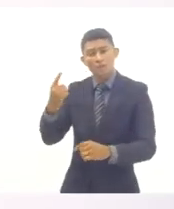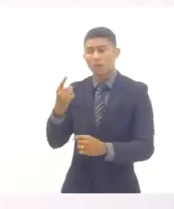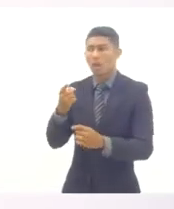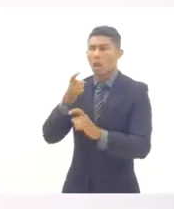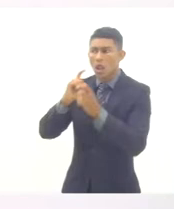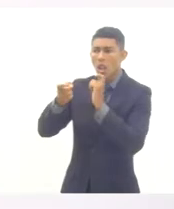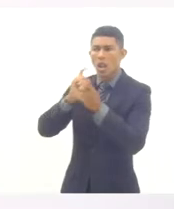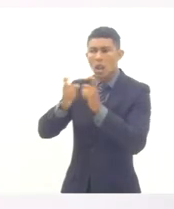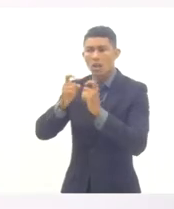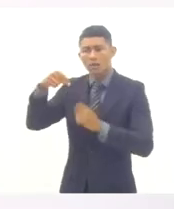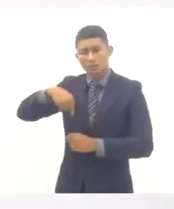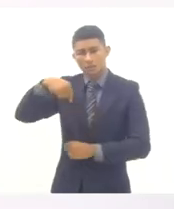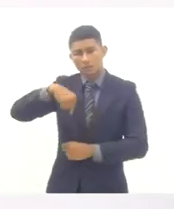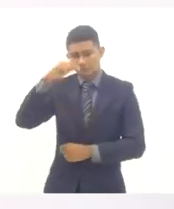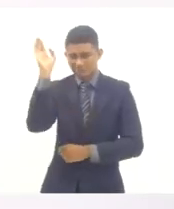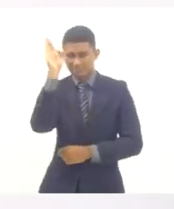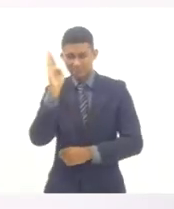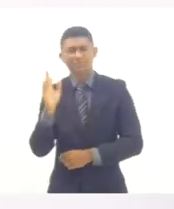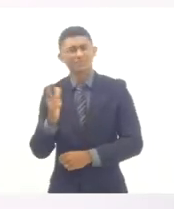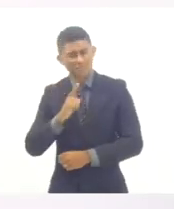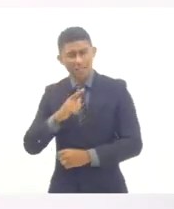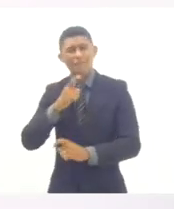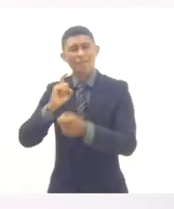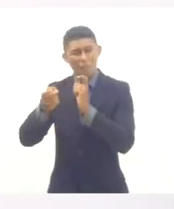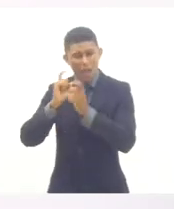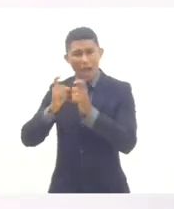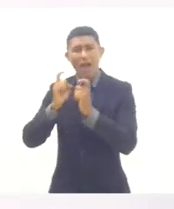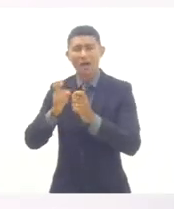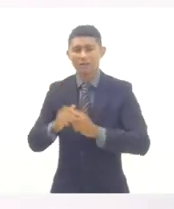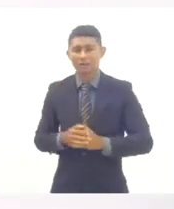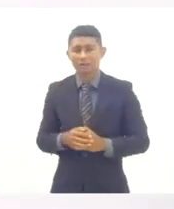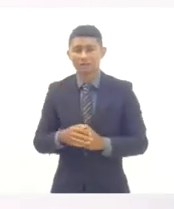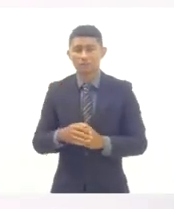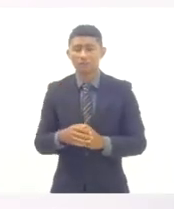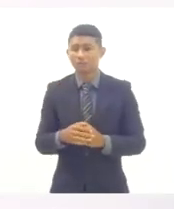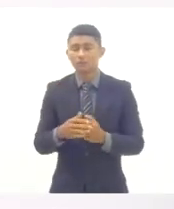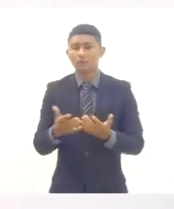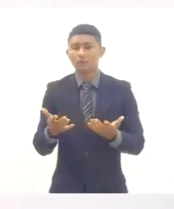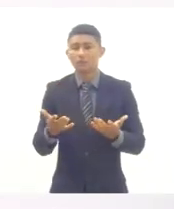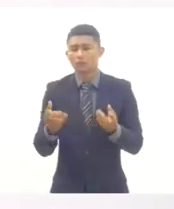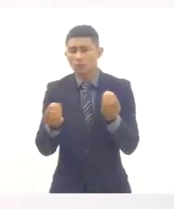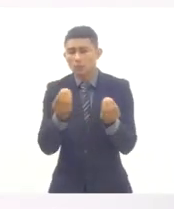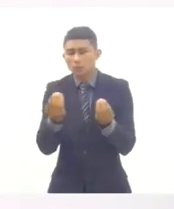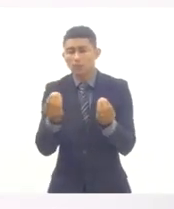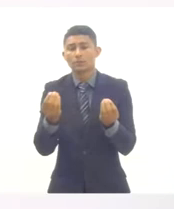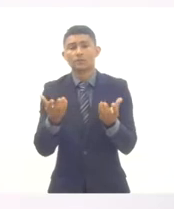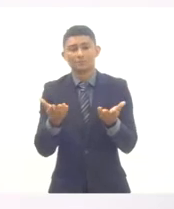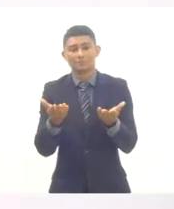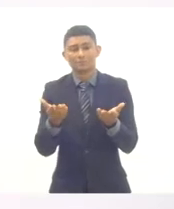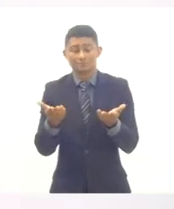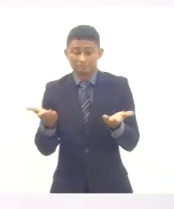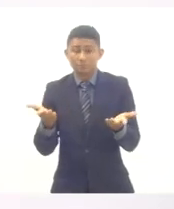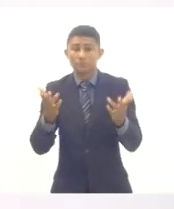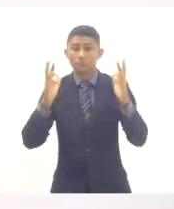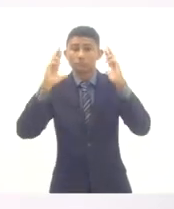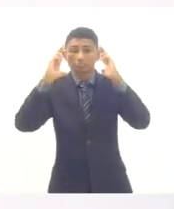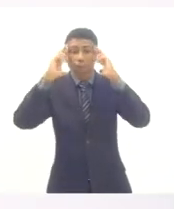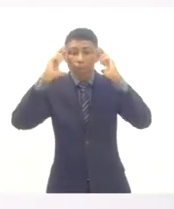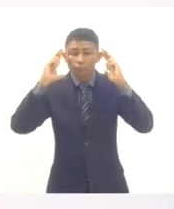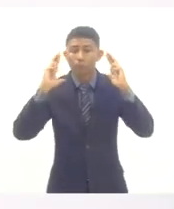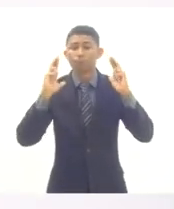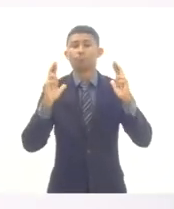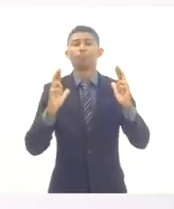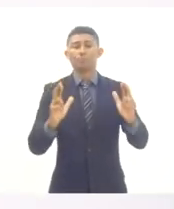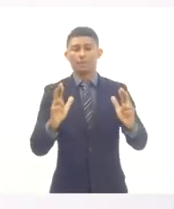que acabou não indo para frente, seja através do respeito dos atuais mecanismos que a gente tem